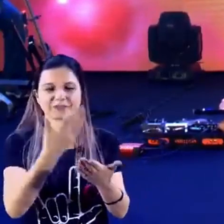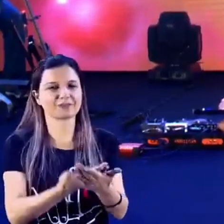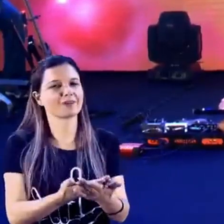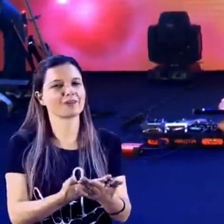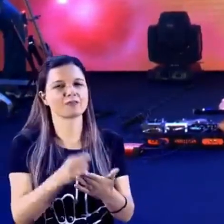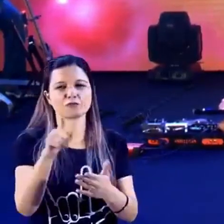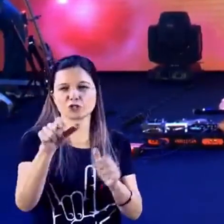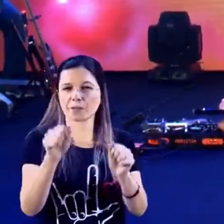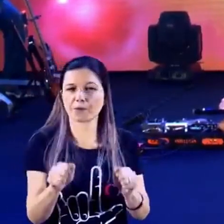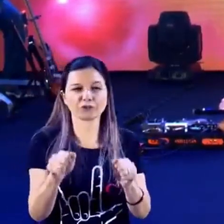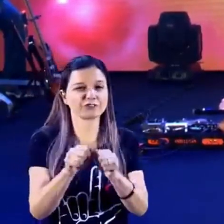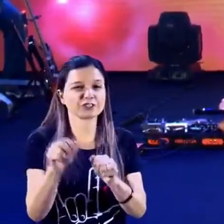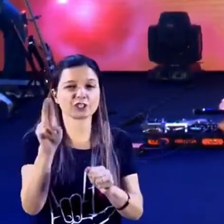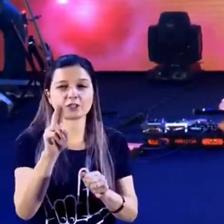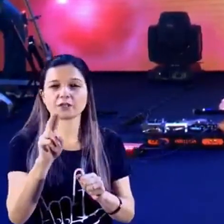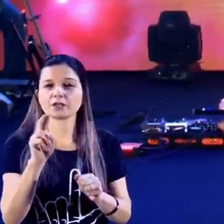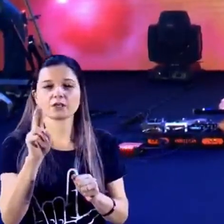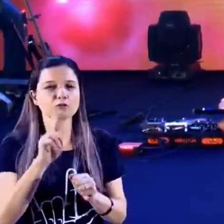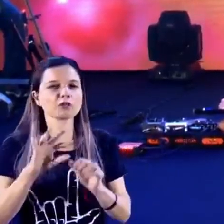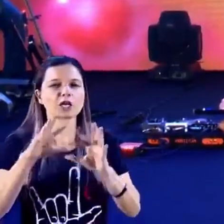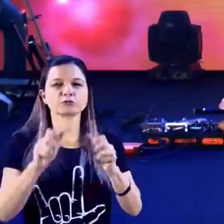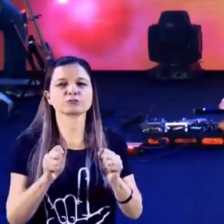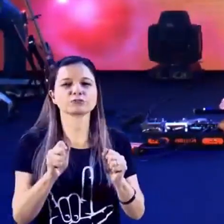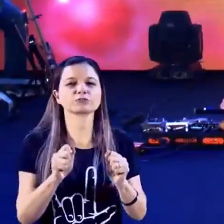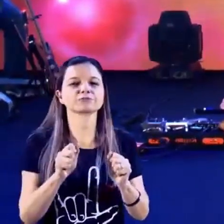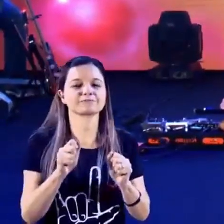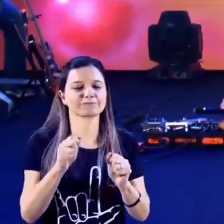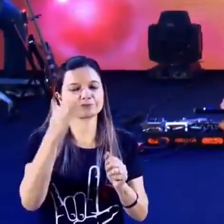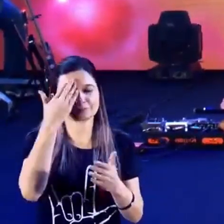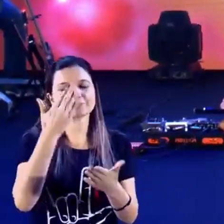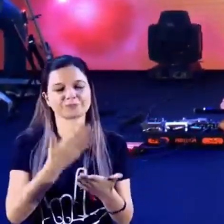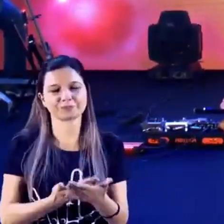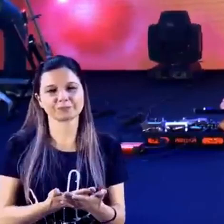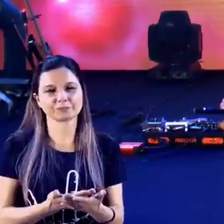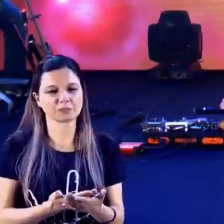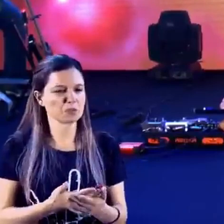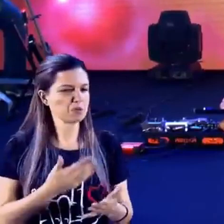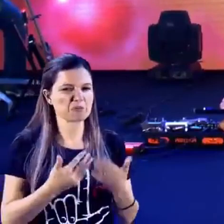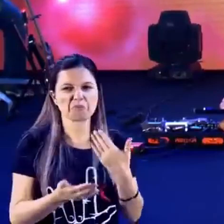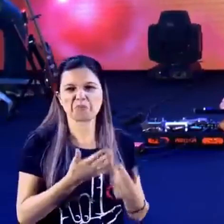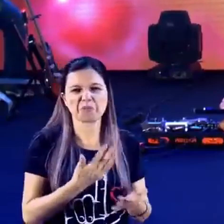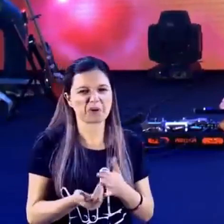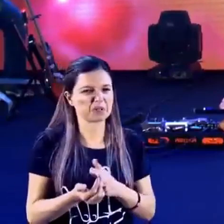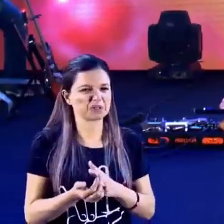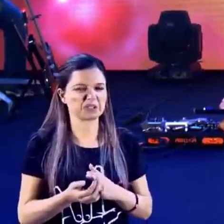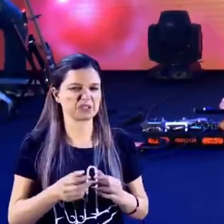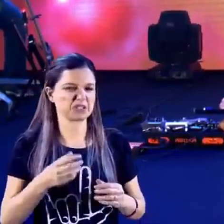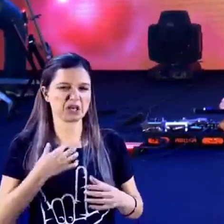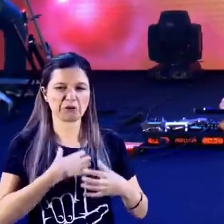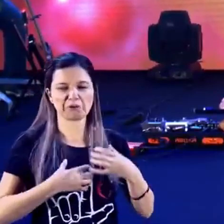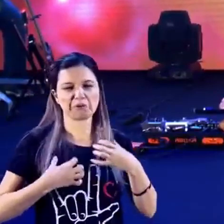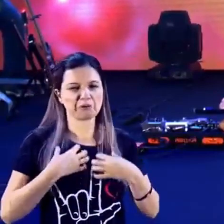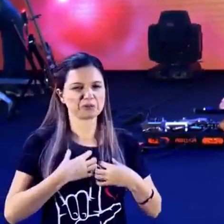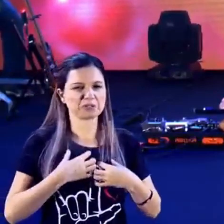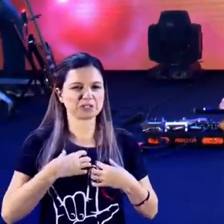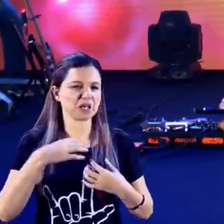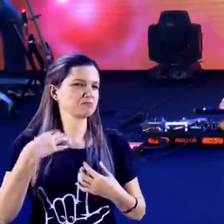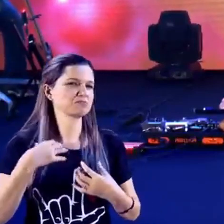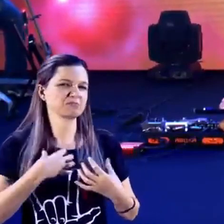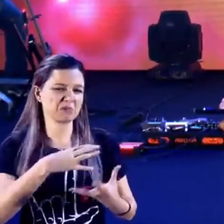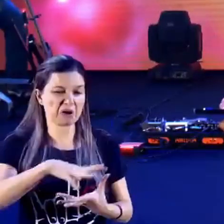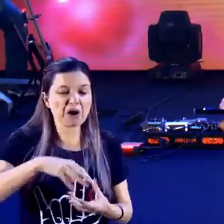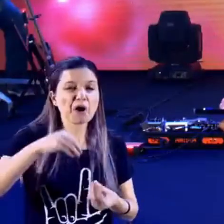seja na área de finanças, na área emocional, na área intelectual.